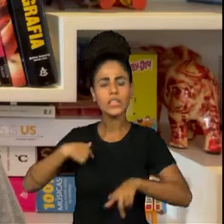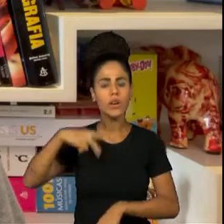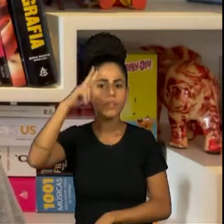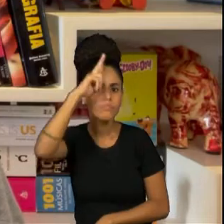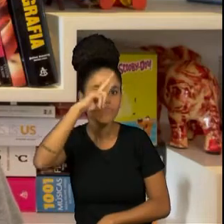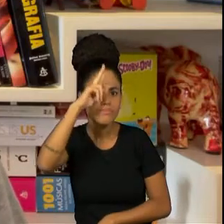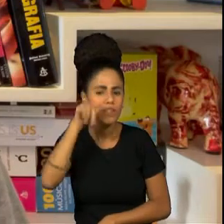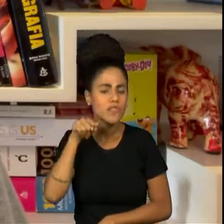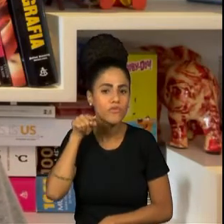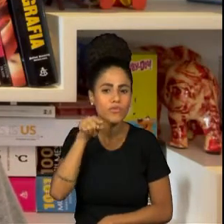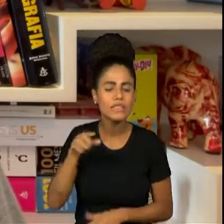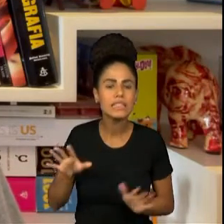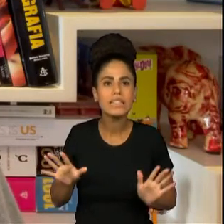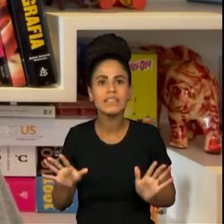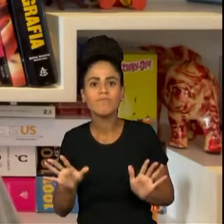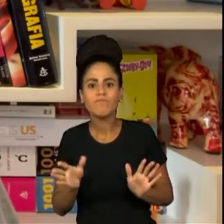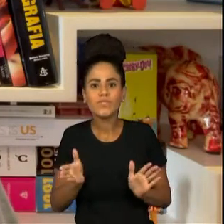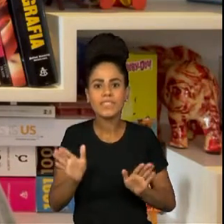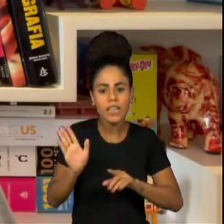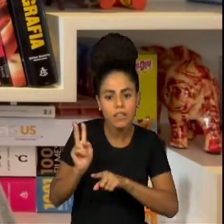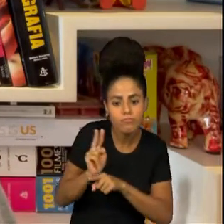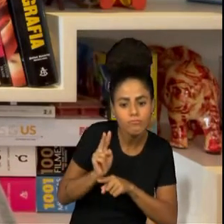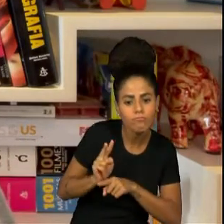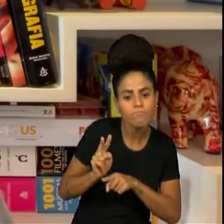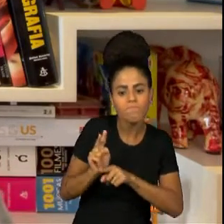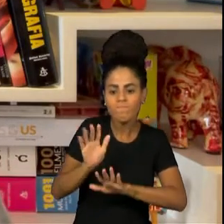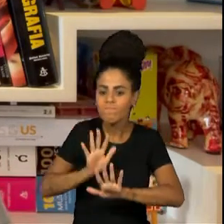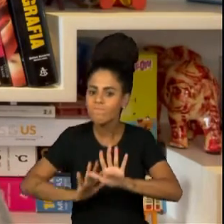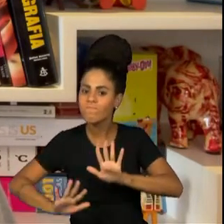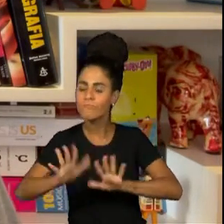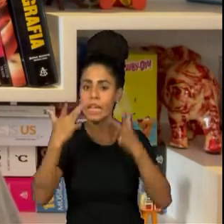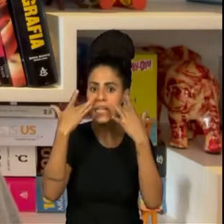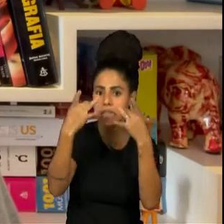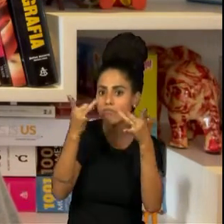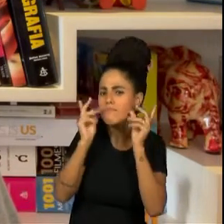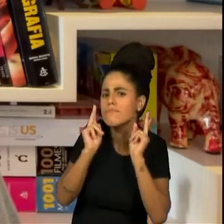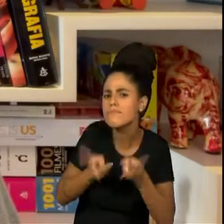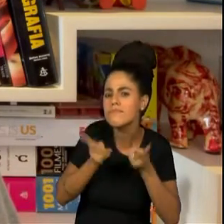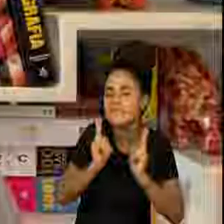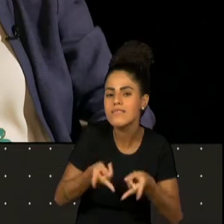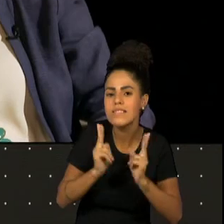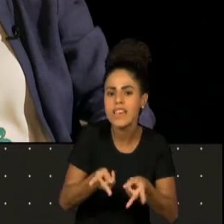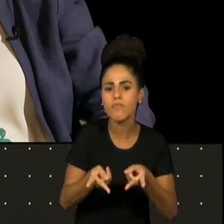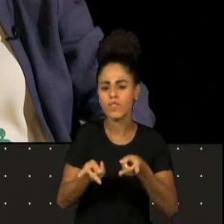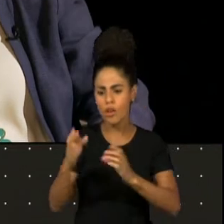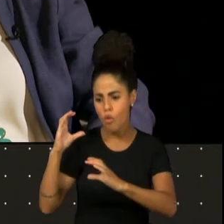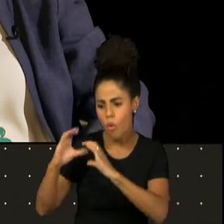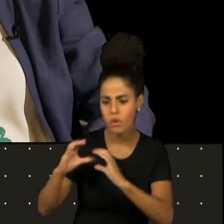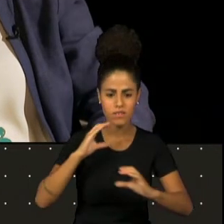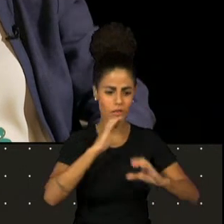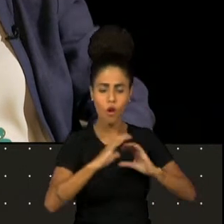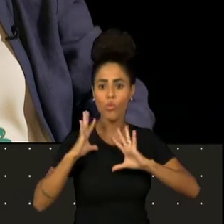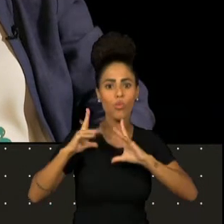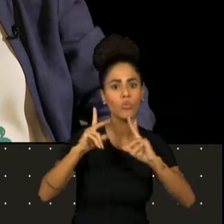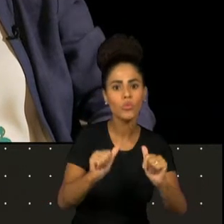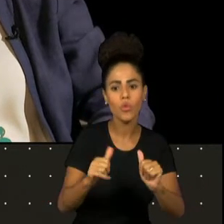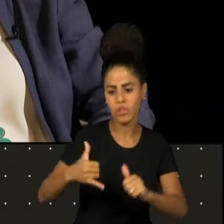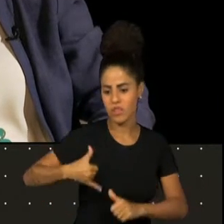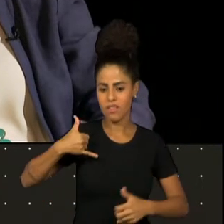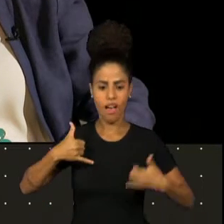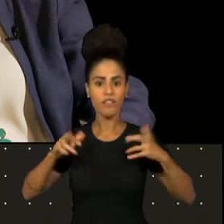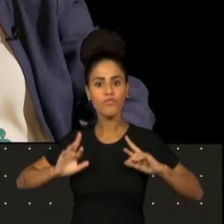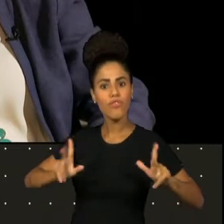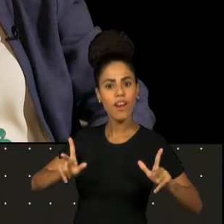você tinha muito cuidado com isso, você era muito atenta a isso, você conseguia se comunicar com cada um de uma forma muito